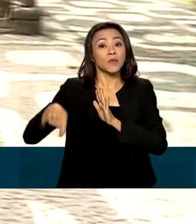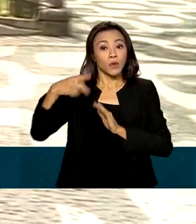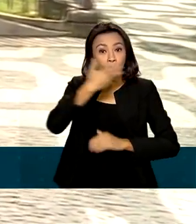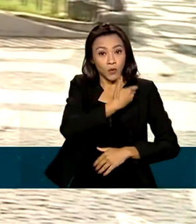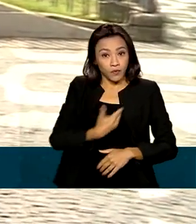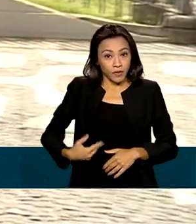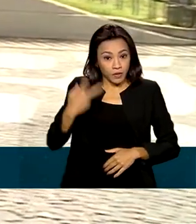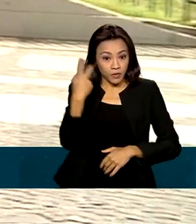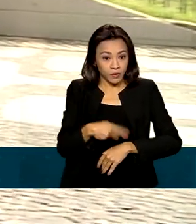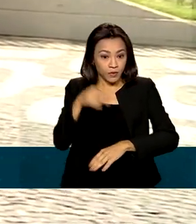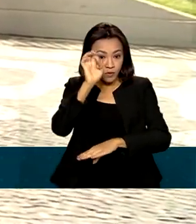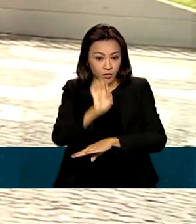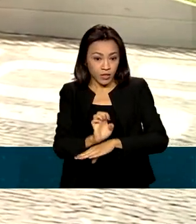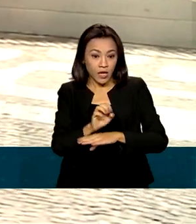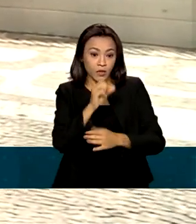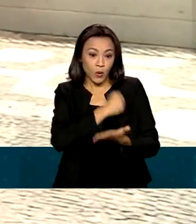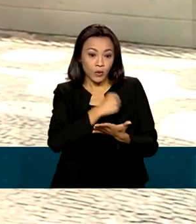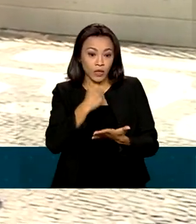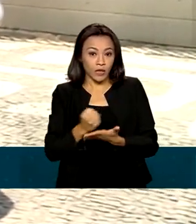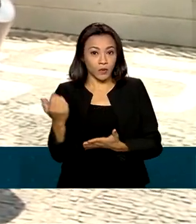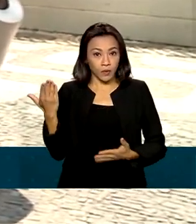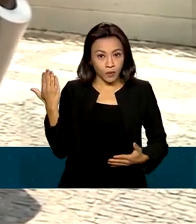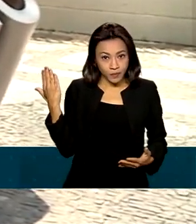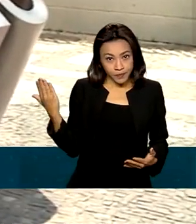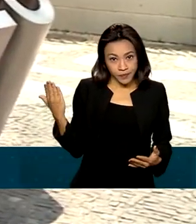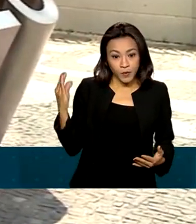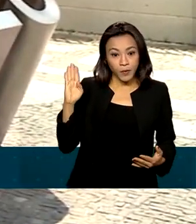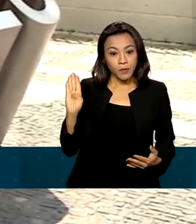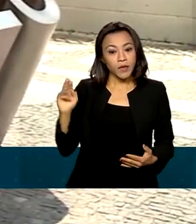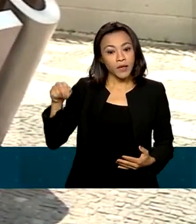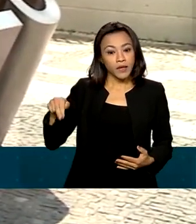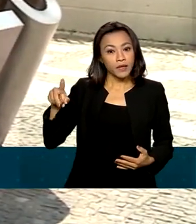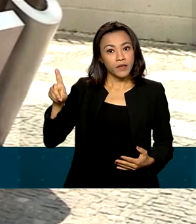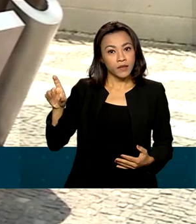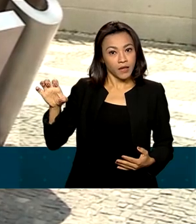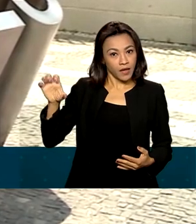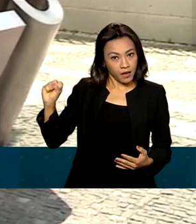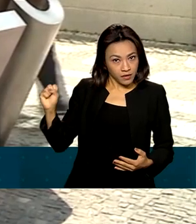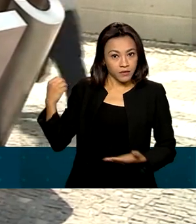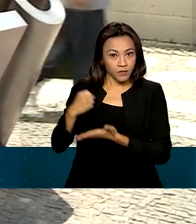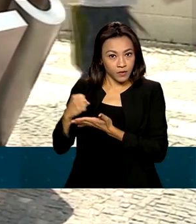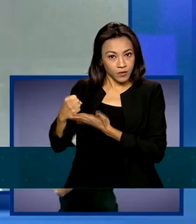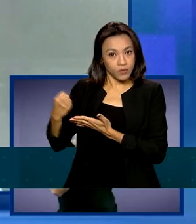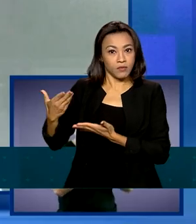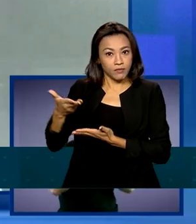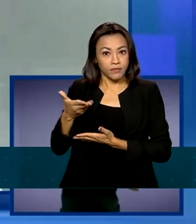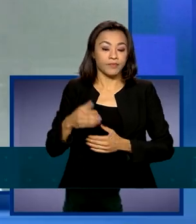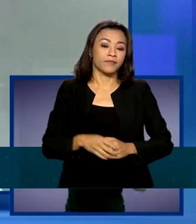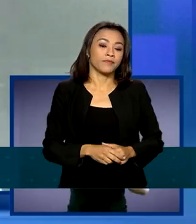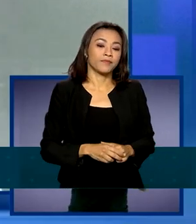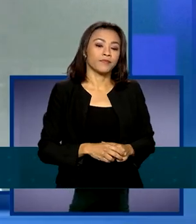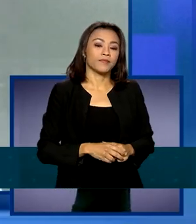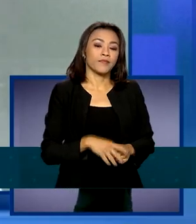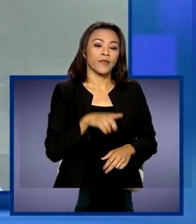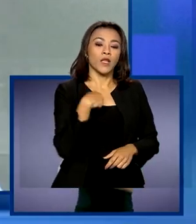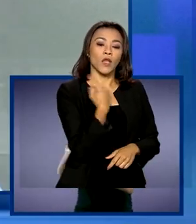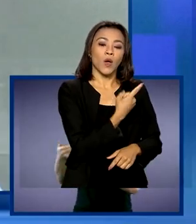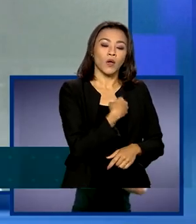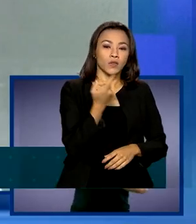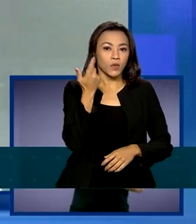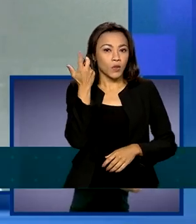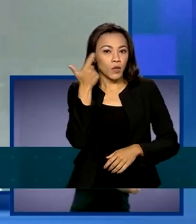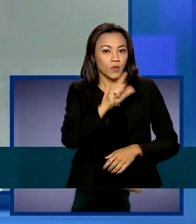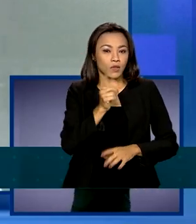contratou o Banco Nacional de Desenvolvimento Econômico e Social, o BNDES. Quando decidimos montar o Banco de